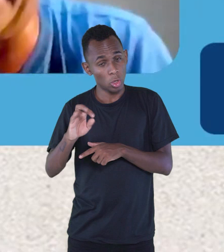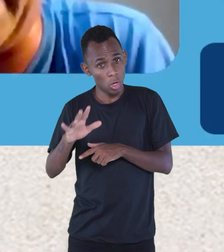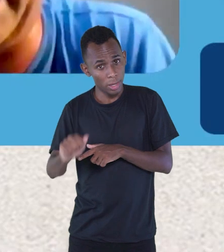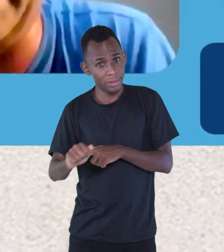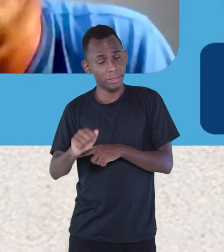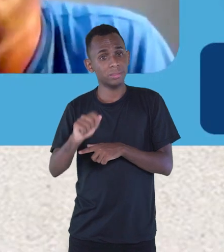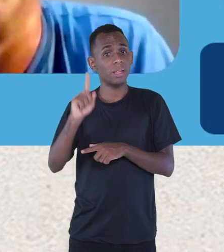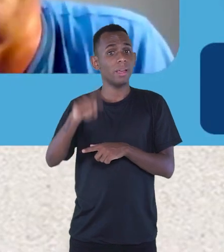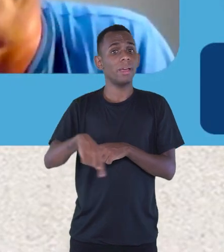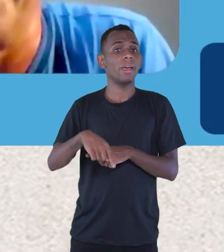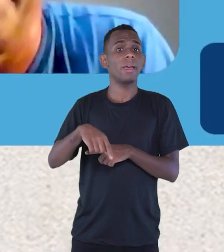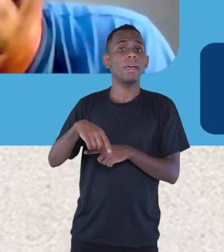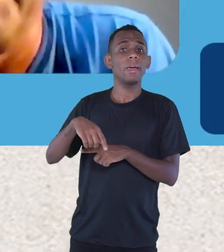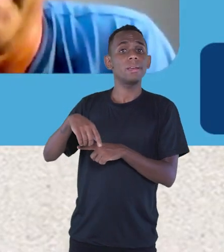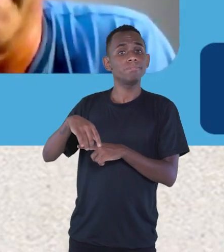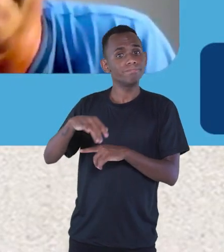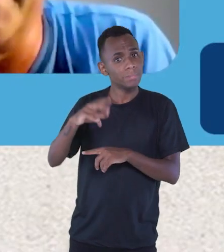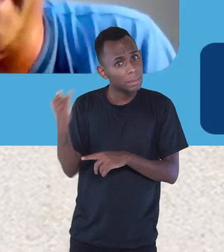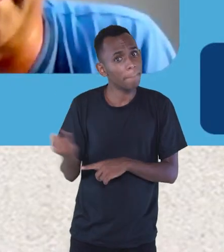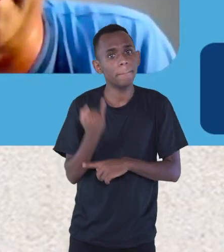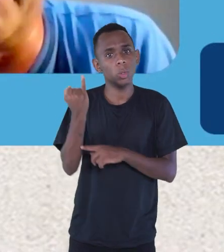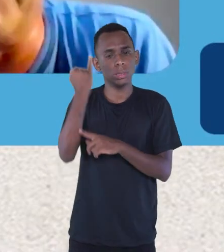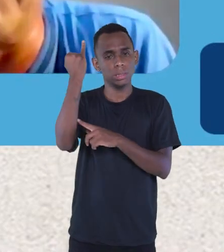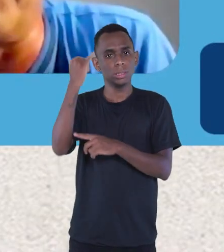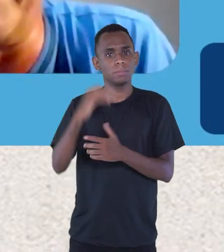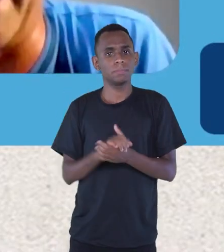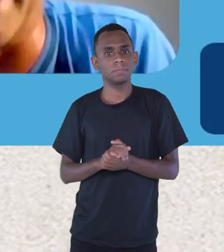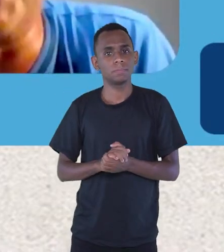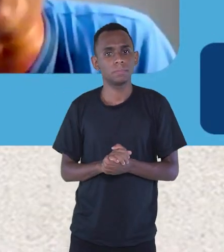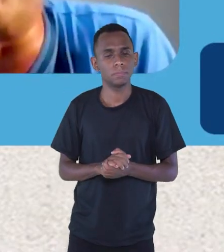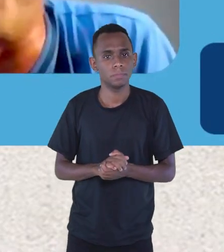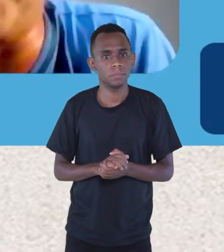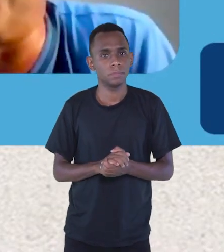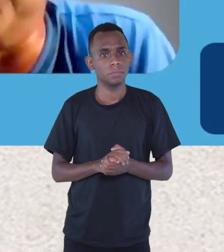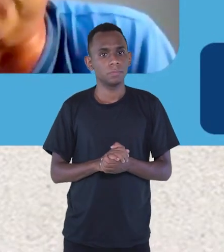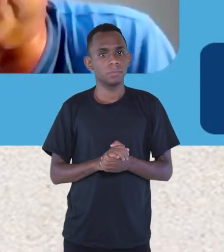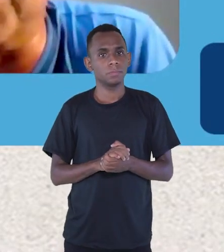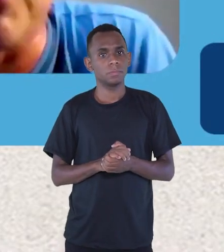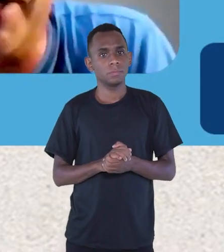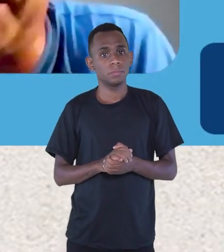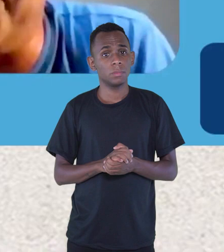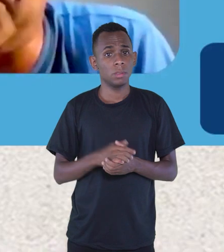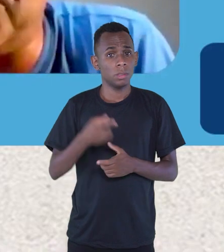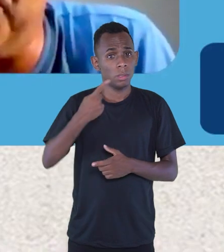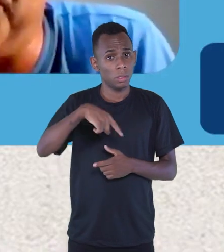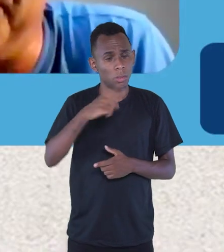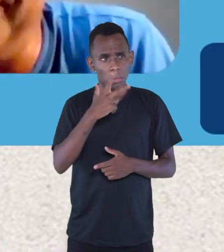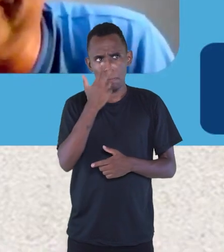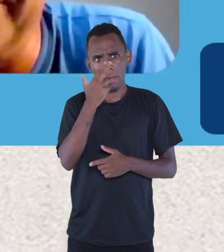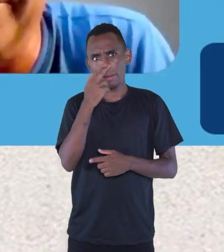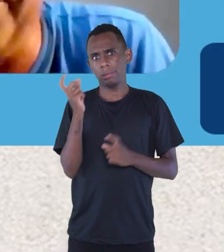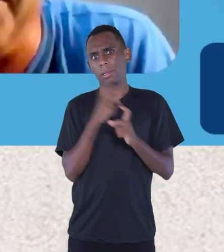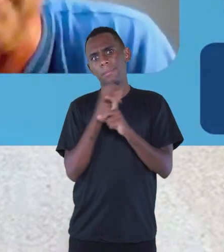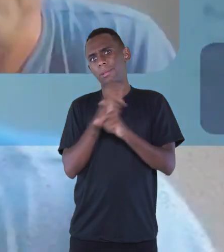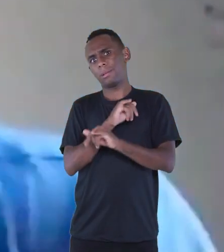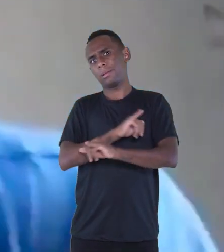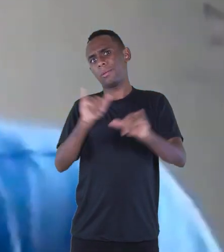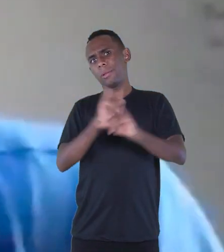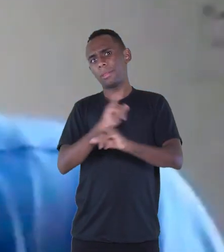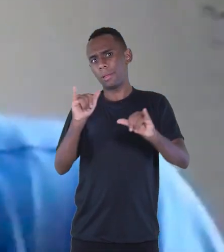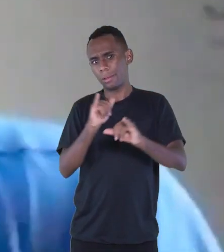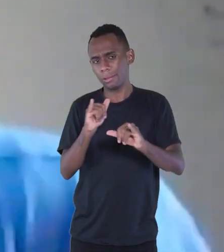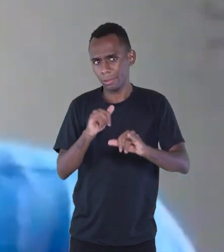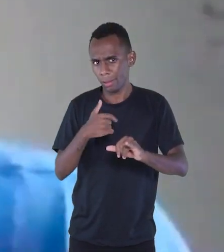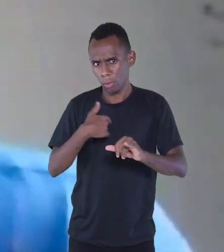vai consagrar. E aí a gente é tomado por mentiroso. Olha que absurdo. Não